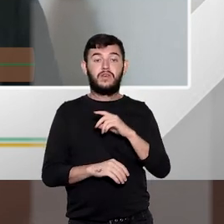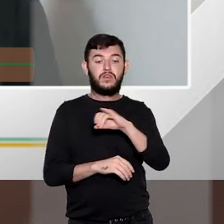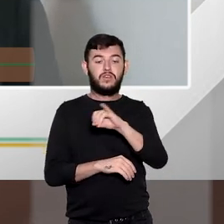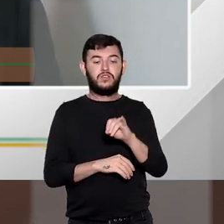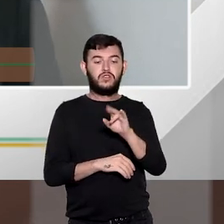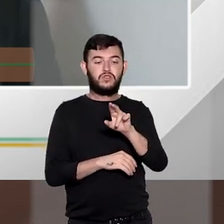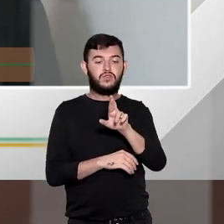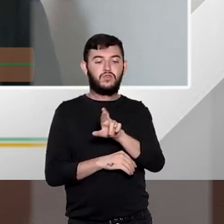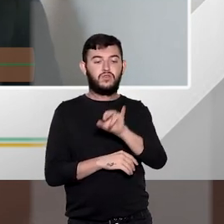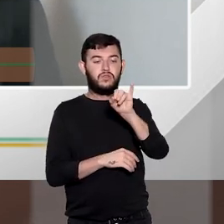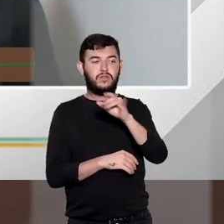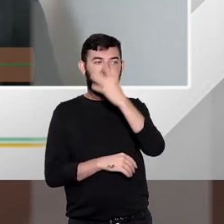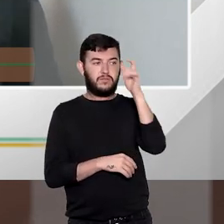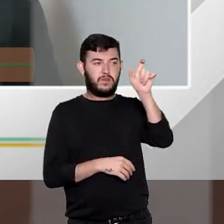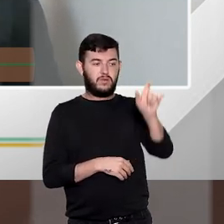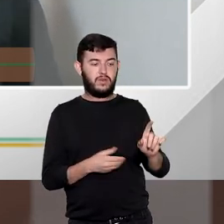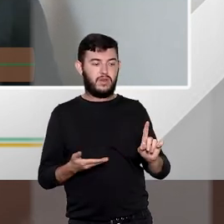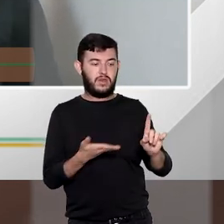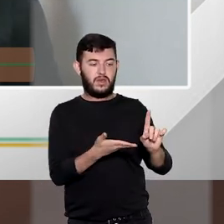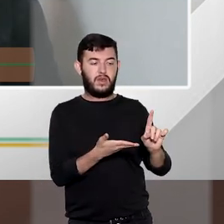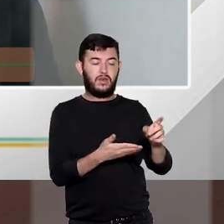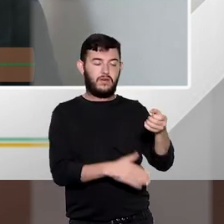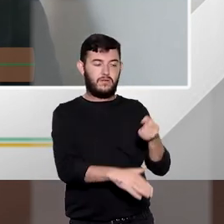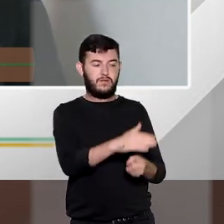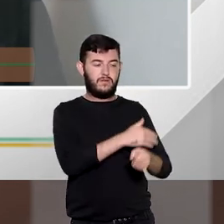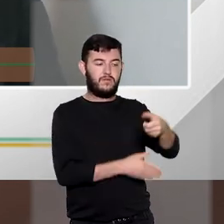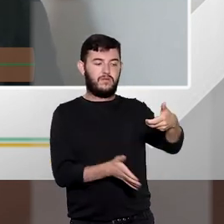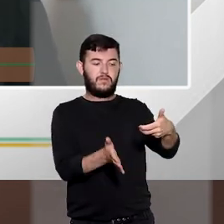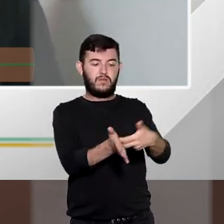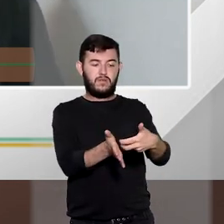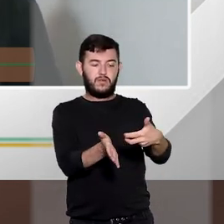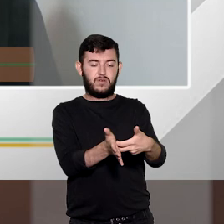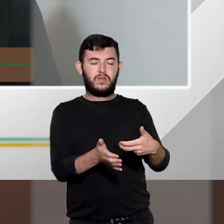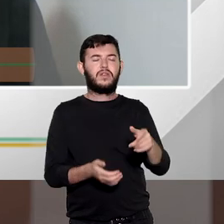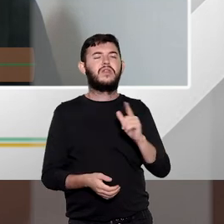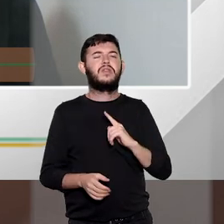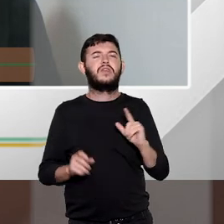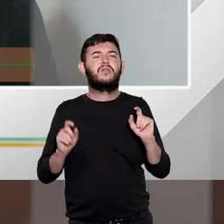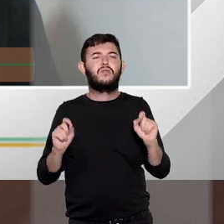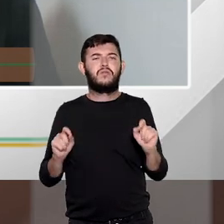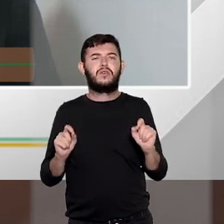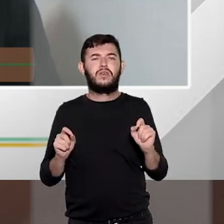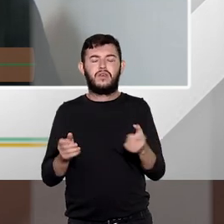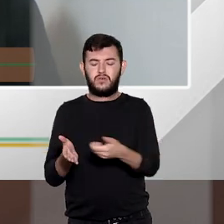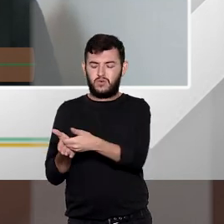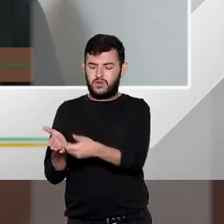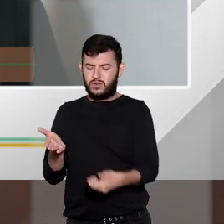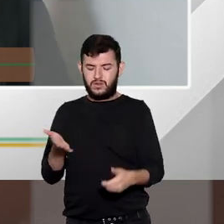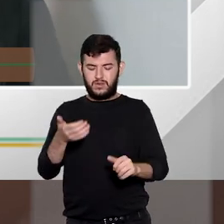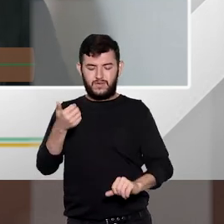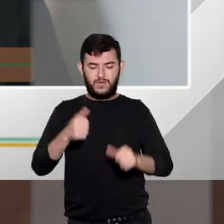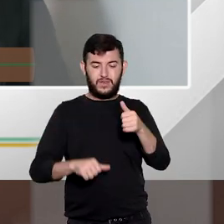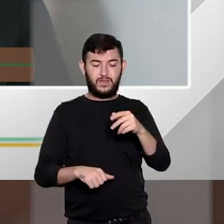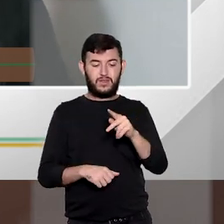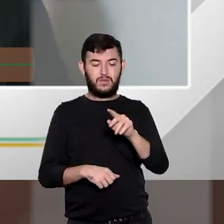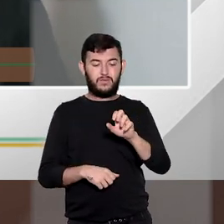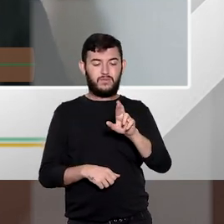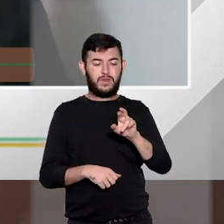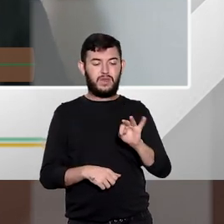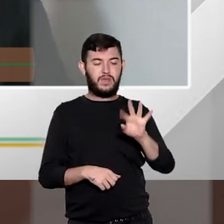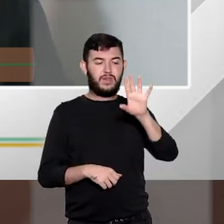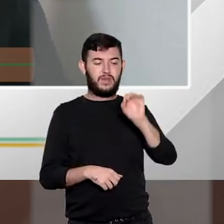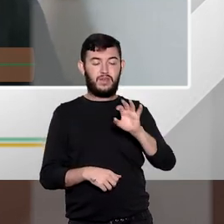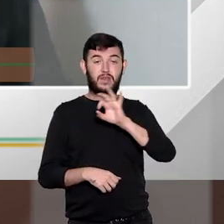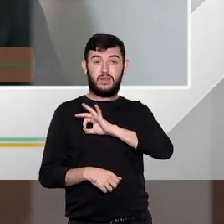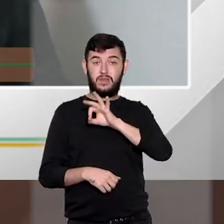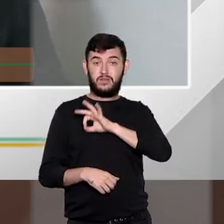condenado mas enfim pegava ali o laudo do perito aí o perito dizendo que a vítima